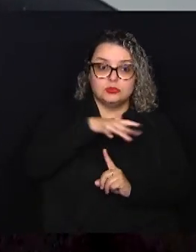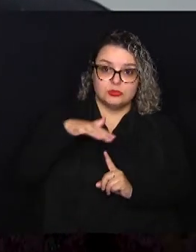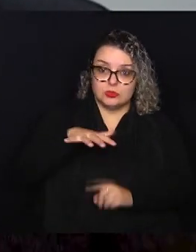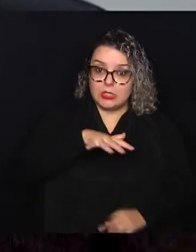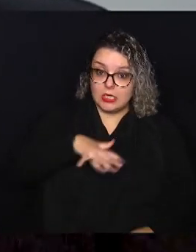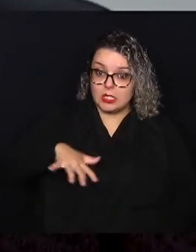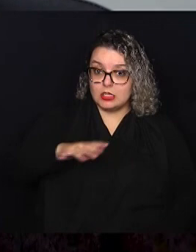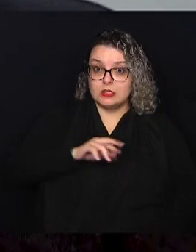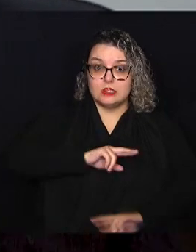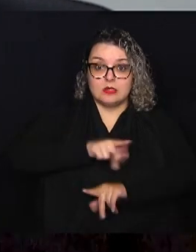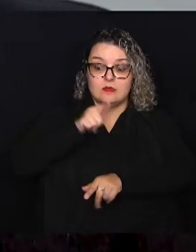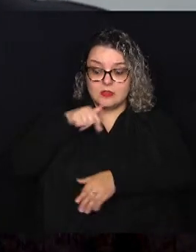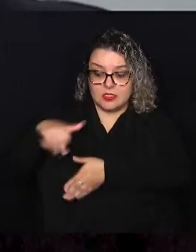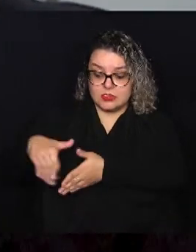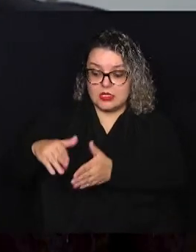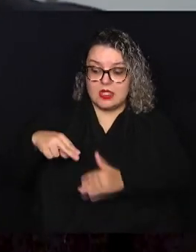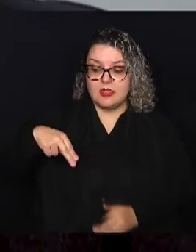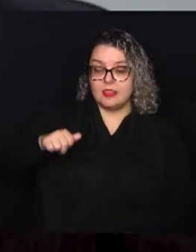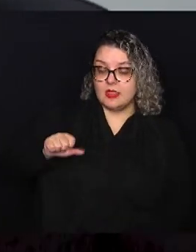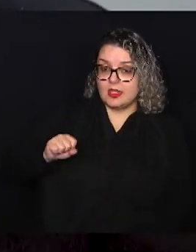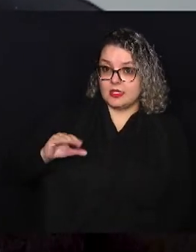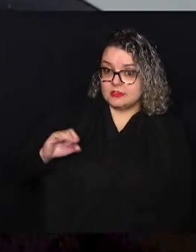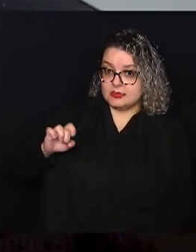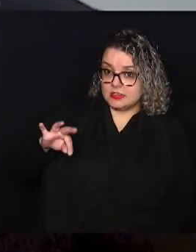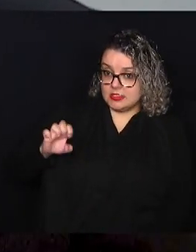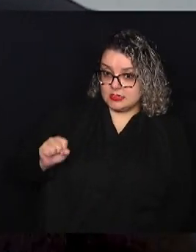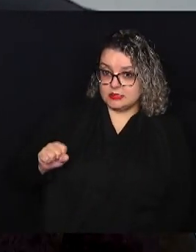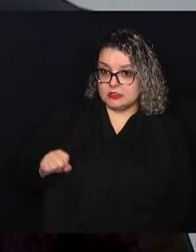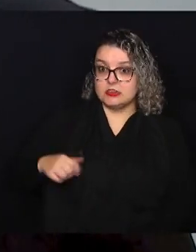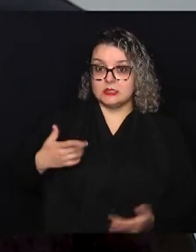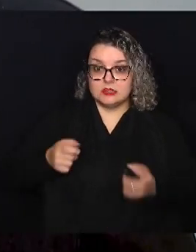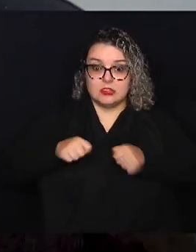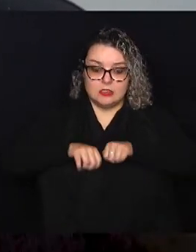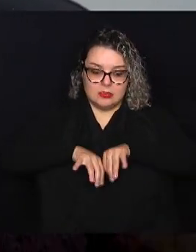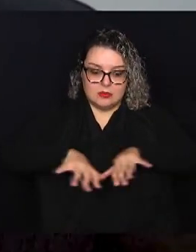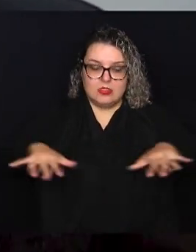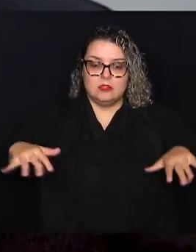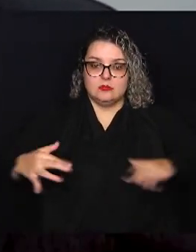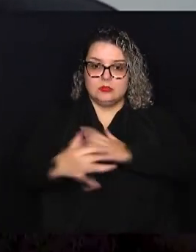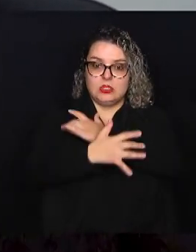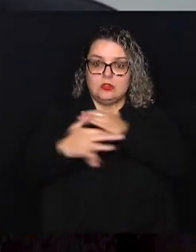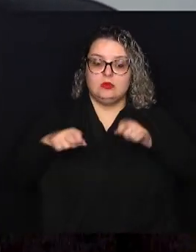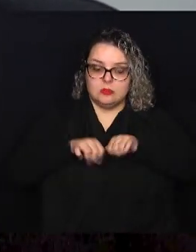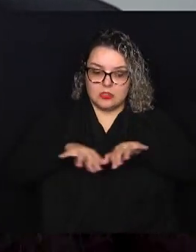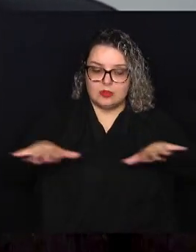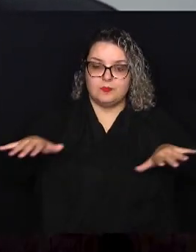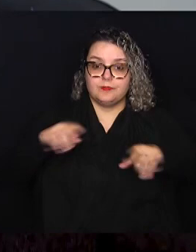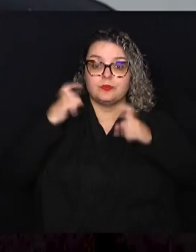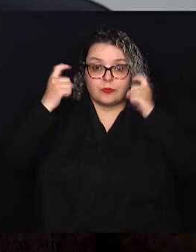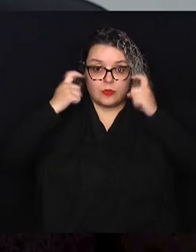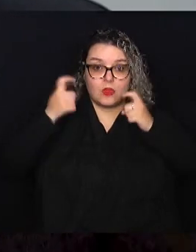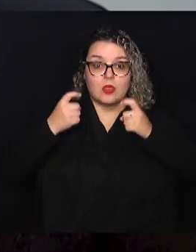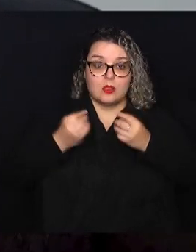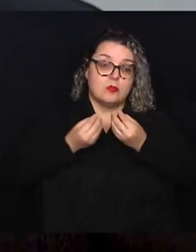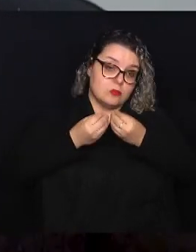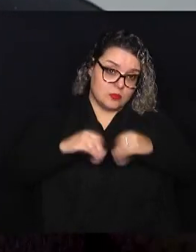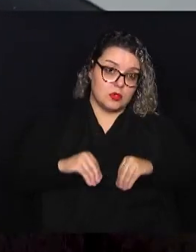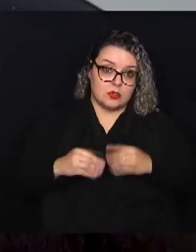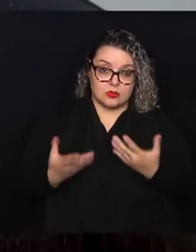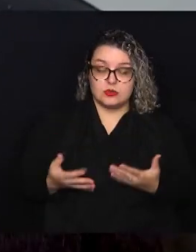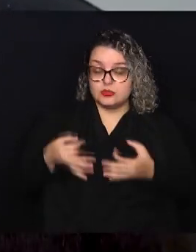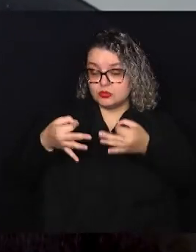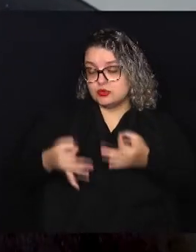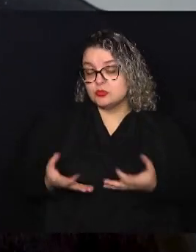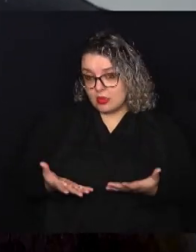região que tem muitas nascentes e, portanto, com a expansão urbana, a preocupação é que venha a prejudicar justamente